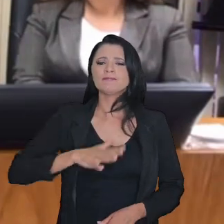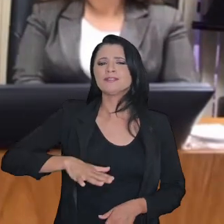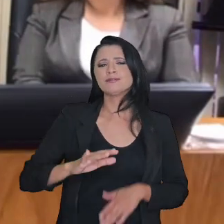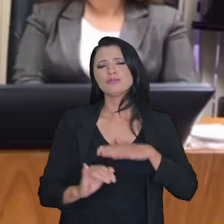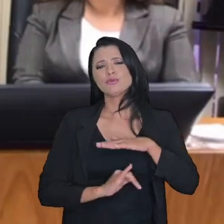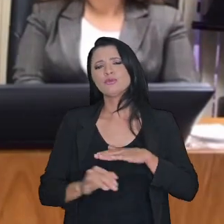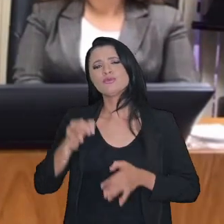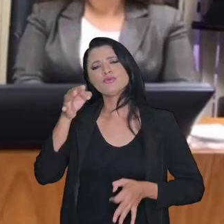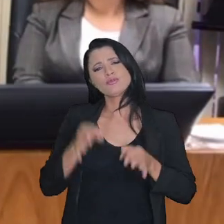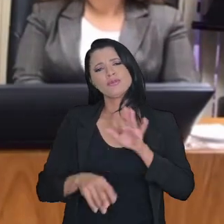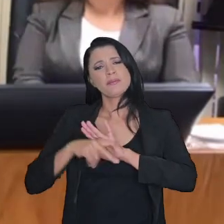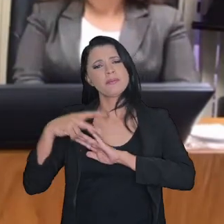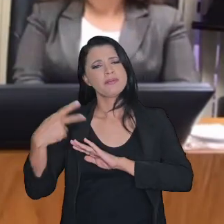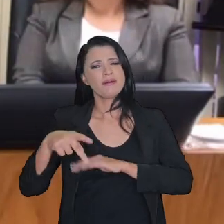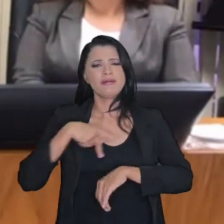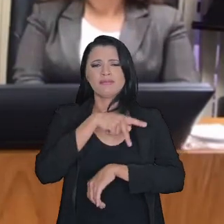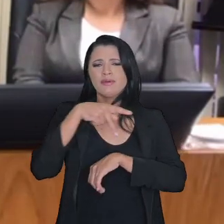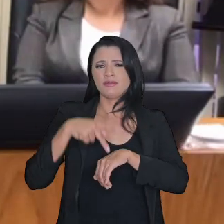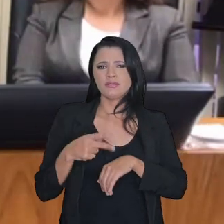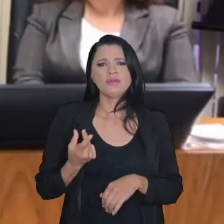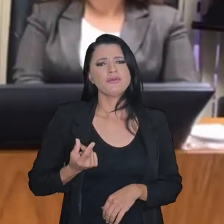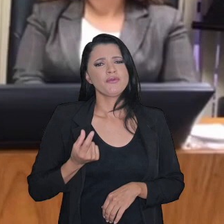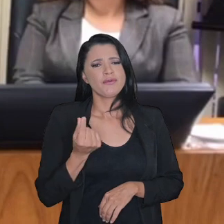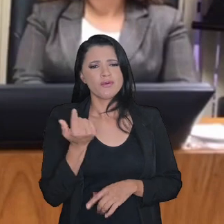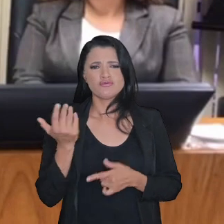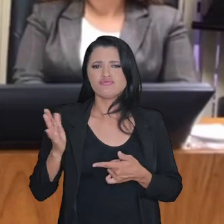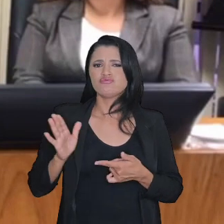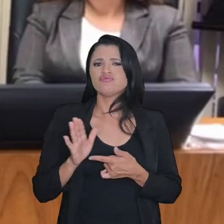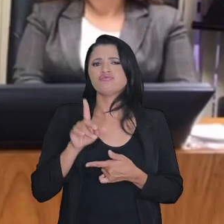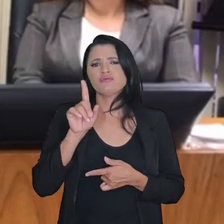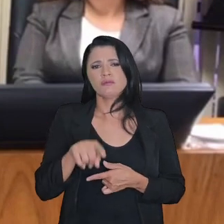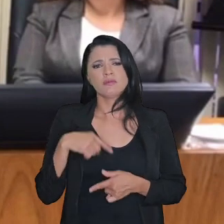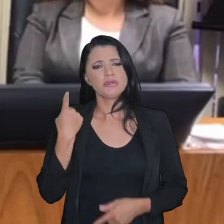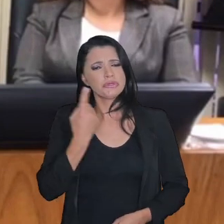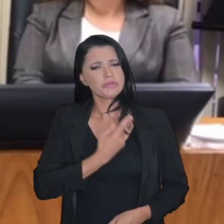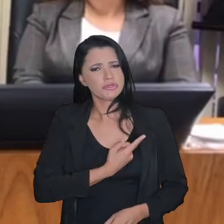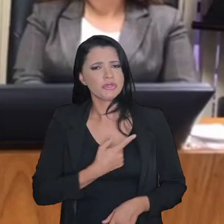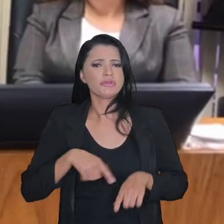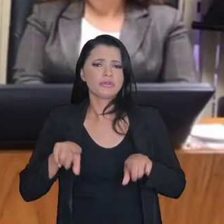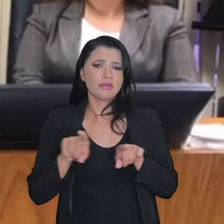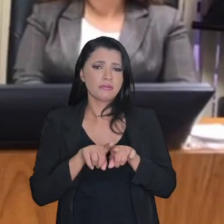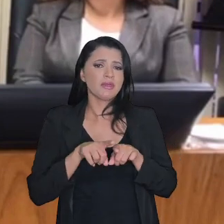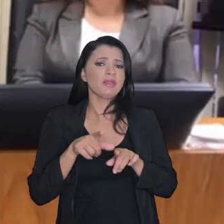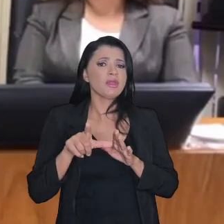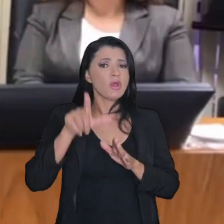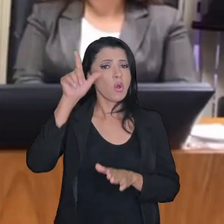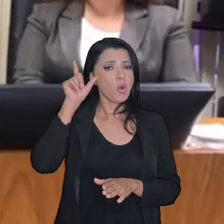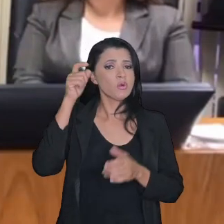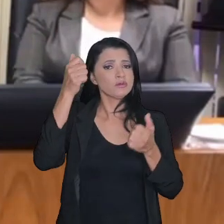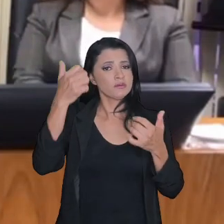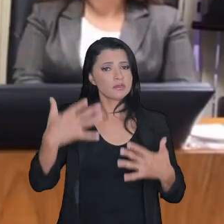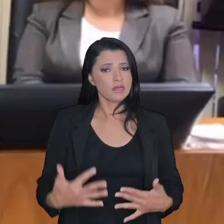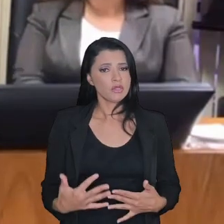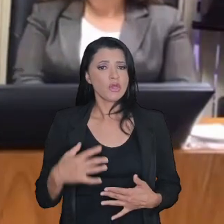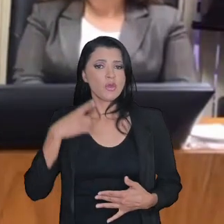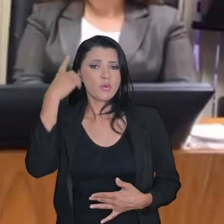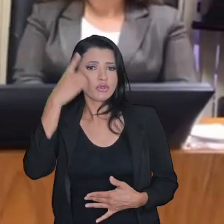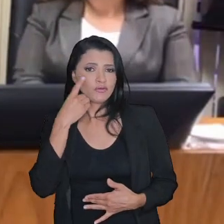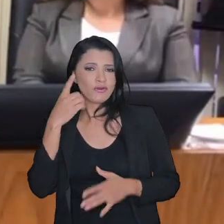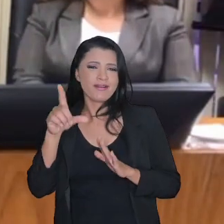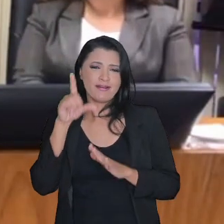os valores são expressivos. E a gente também foi falado ontem por um advogado no evento, da WDT,